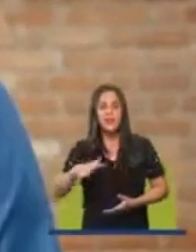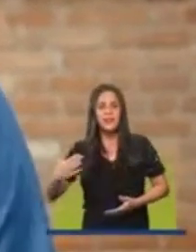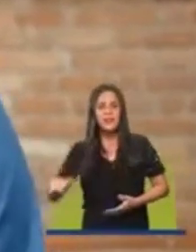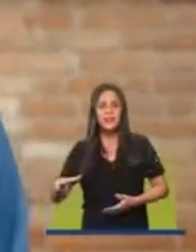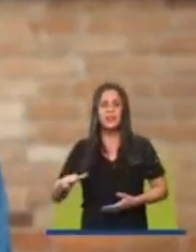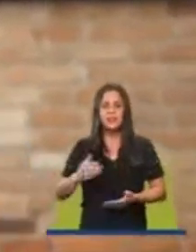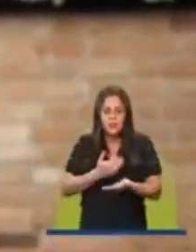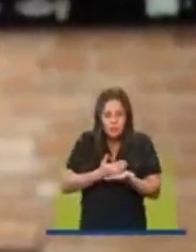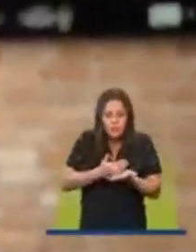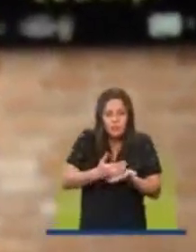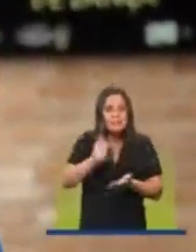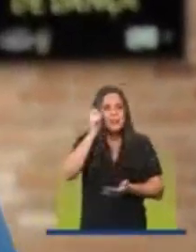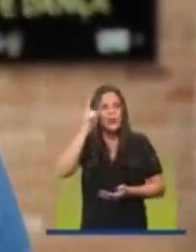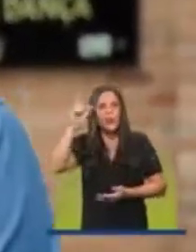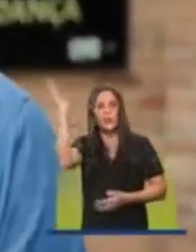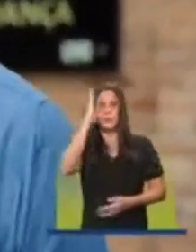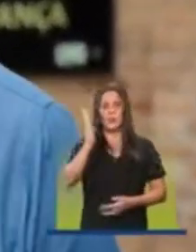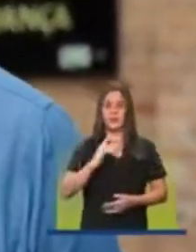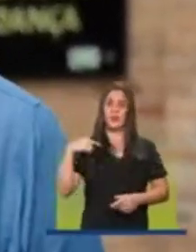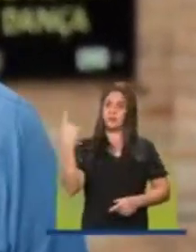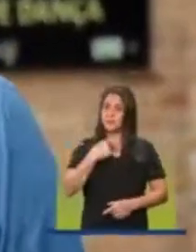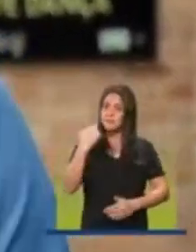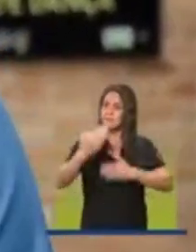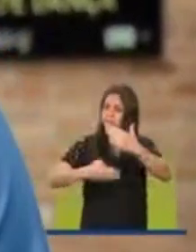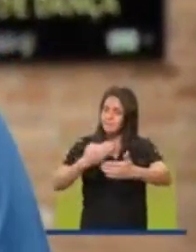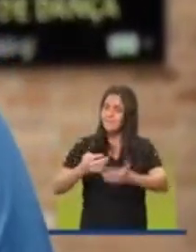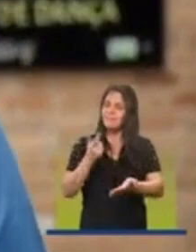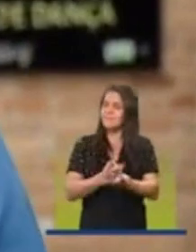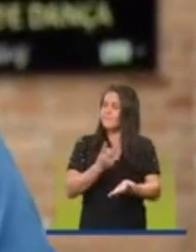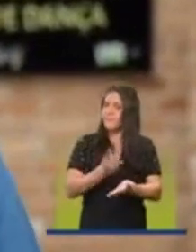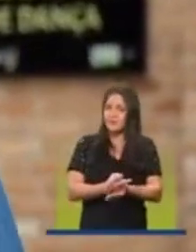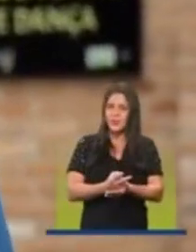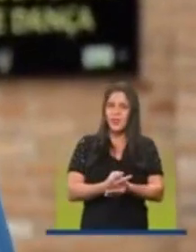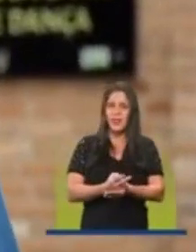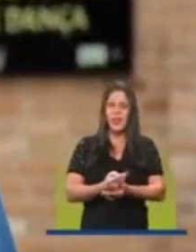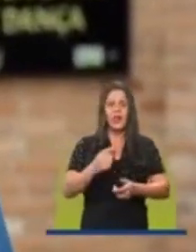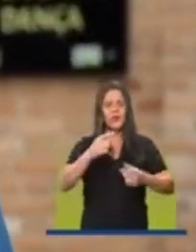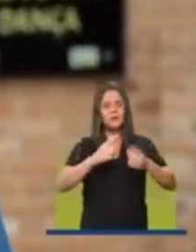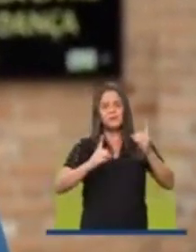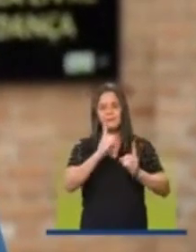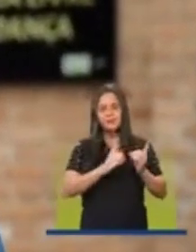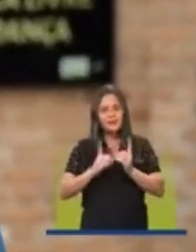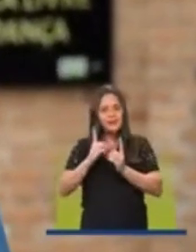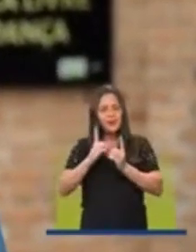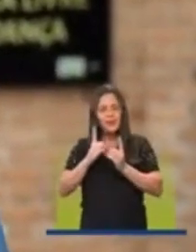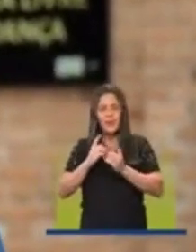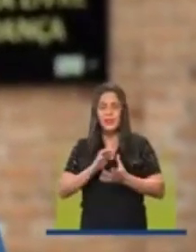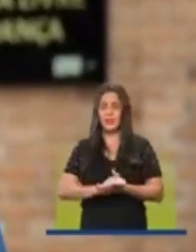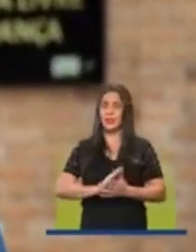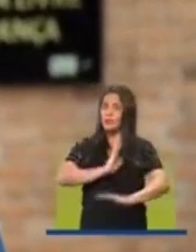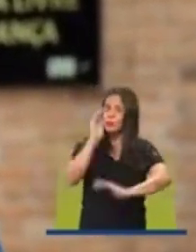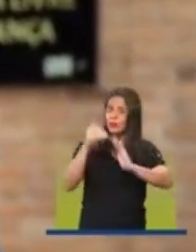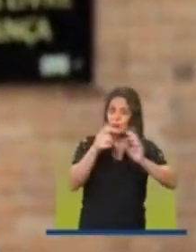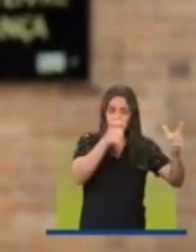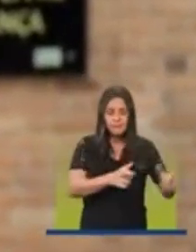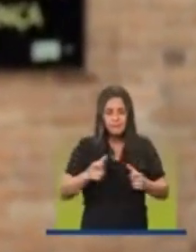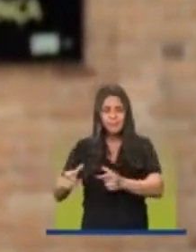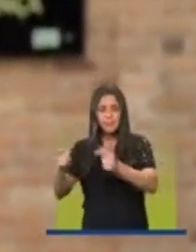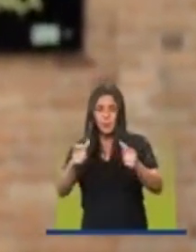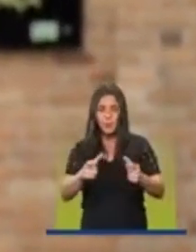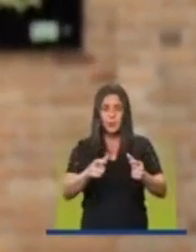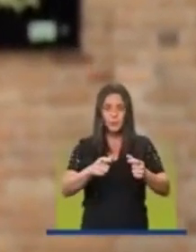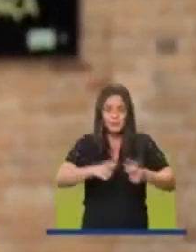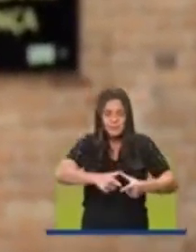Brasil. E nós vamos continuar avançando, dialogando com todos os segmentos culturais, ampliando as políticas